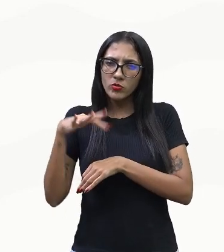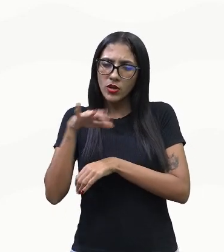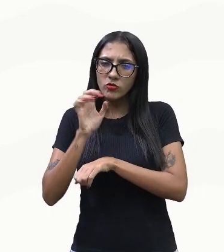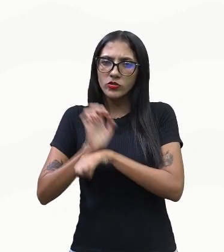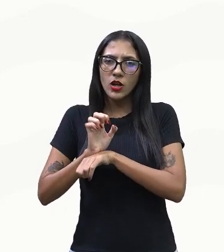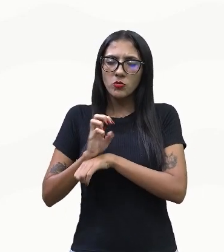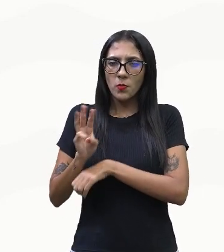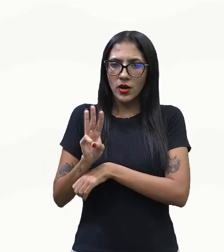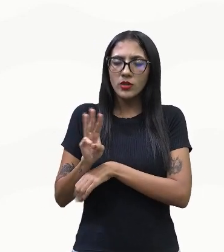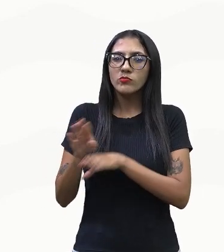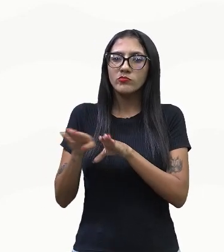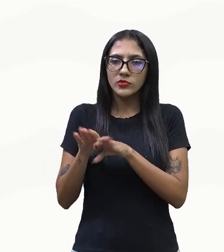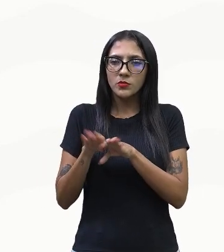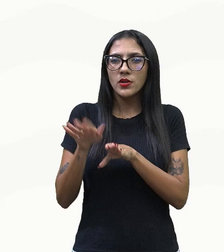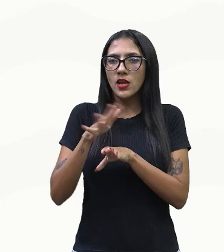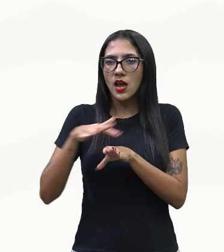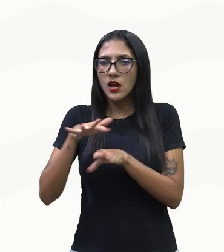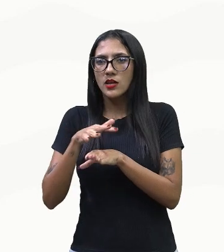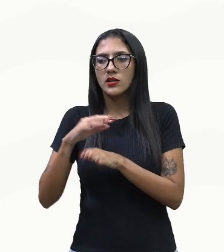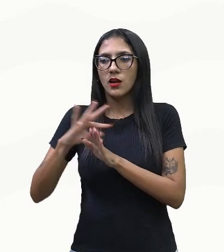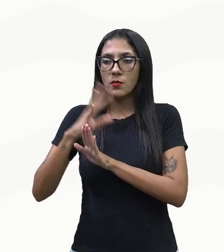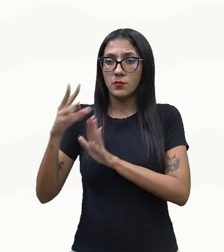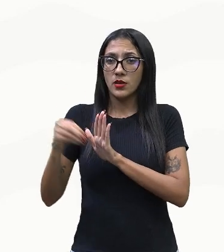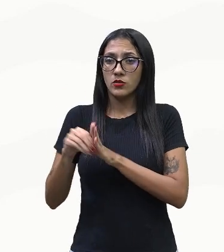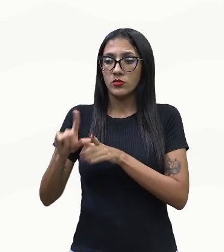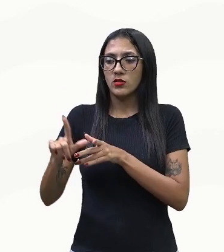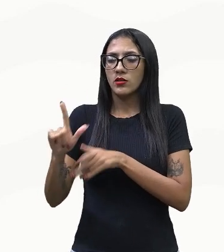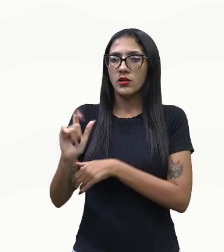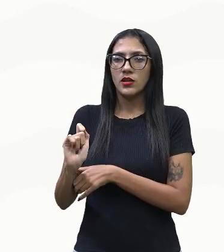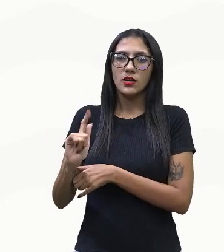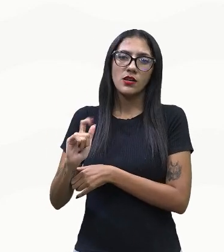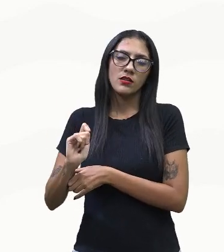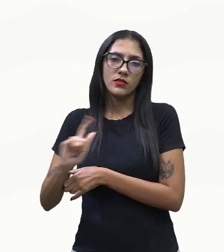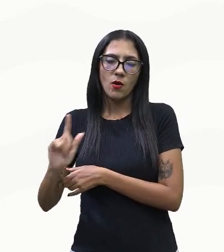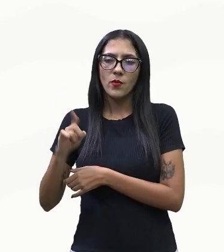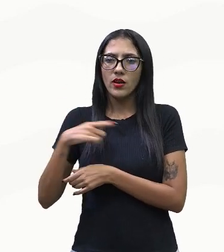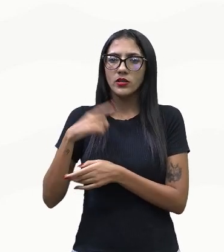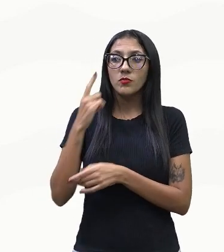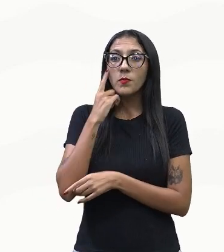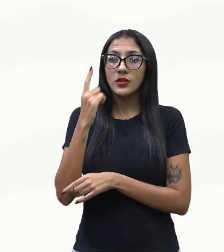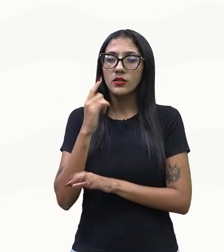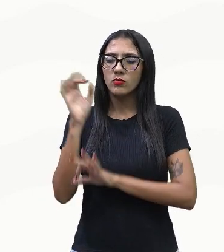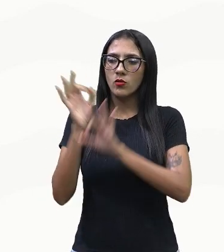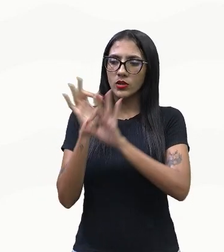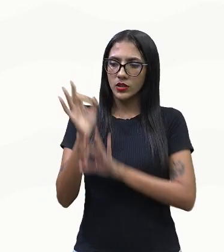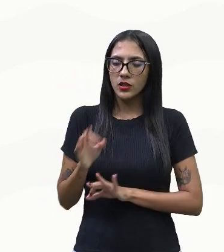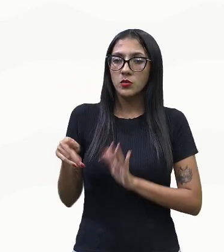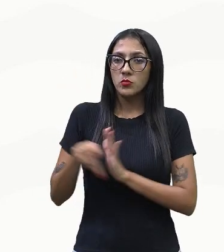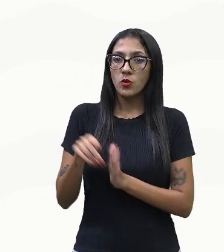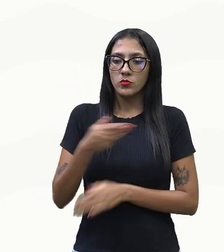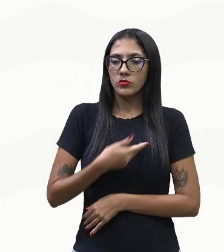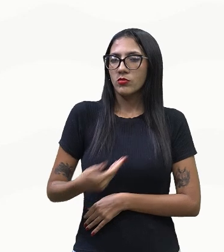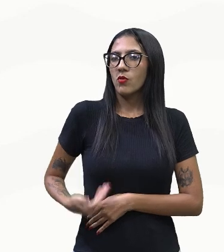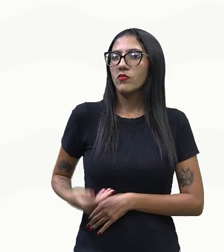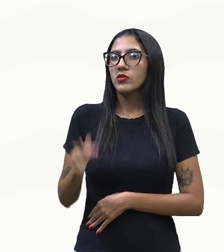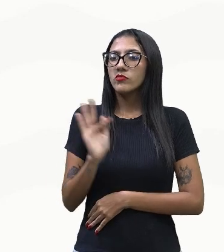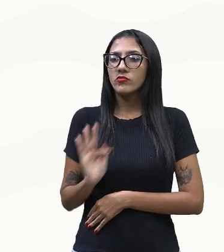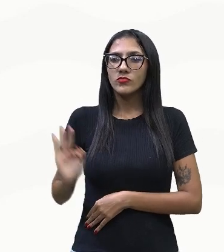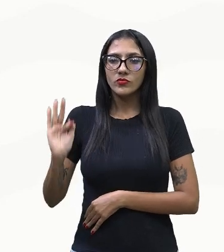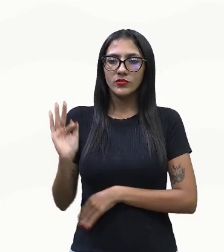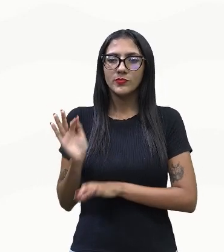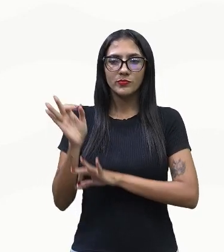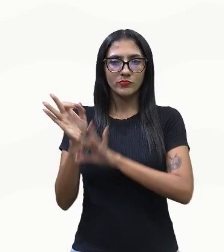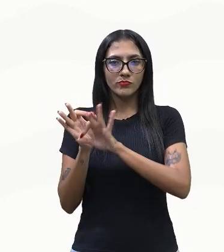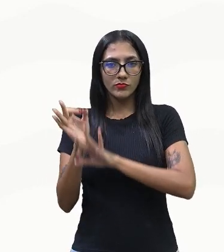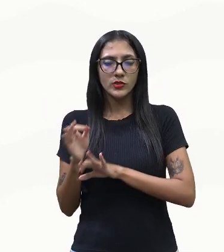de Amazônia Legal. Porque a Amazônia Legal é uma região que foi construída, foi pensada pelo governo federal, a fim de se desenvolver